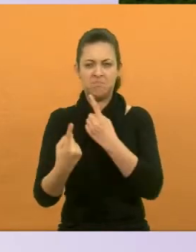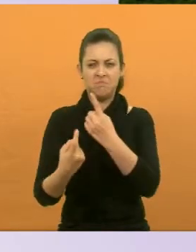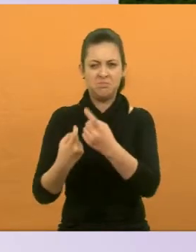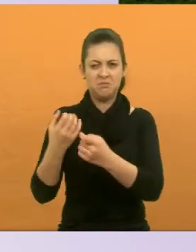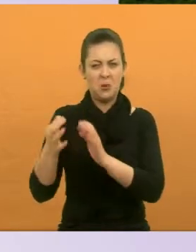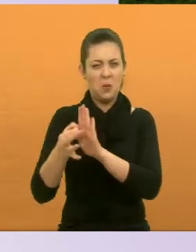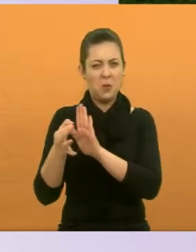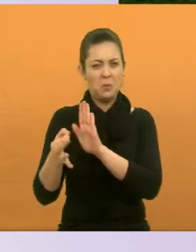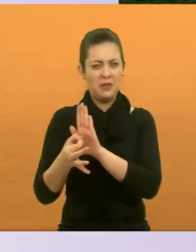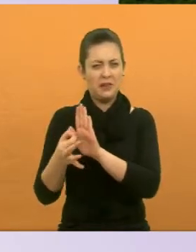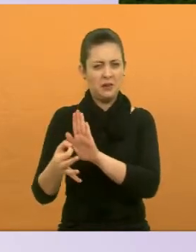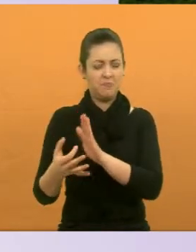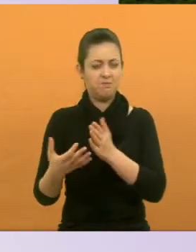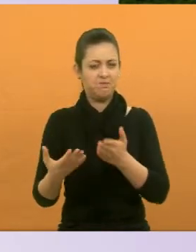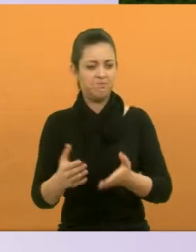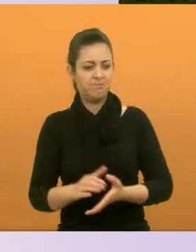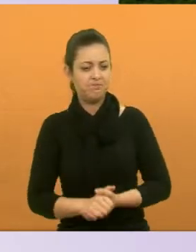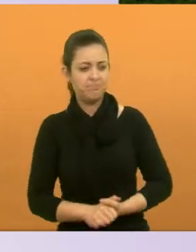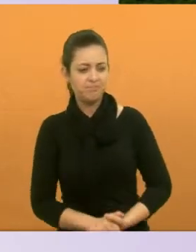com relação a isso.